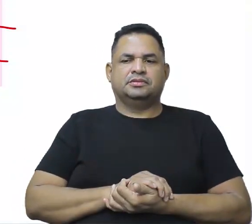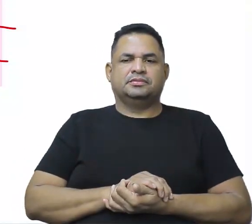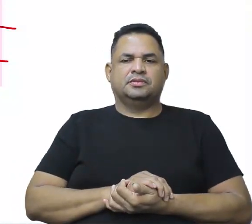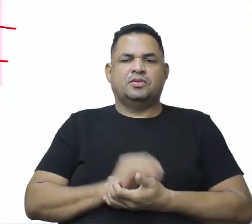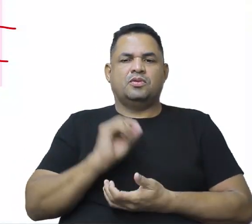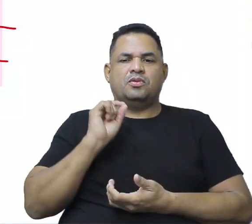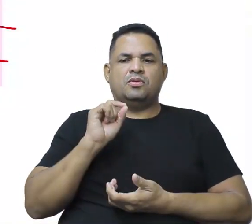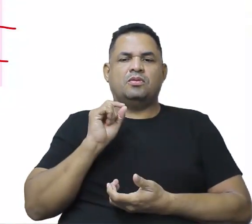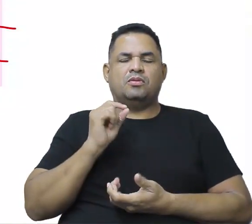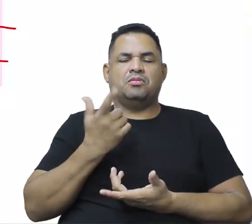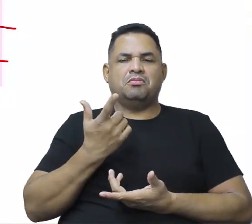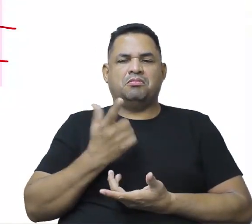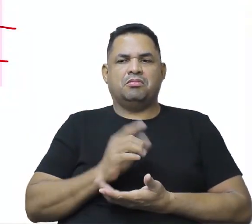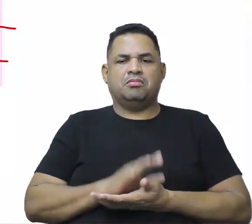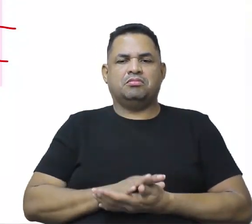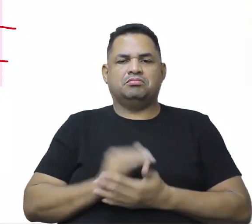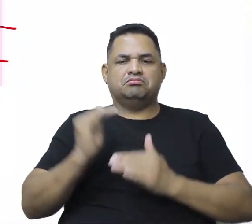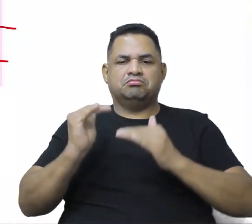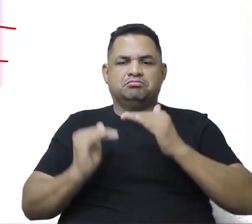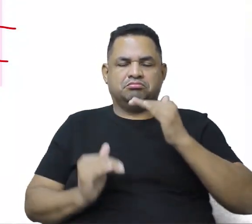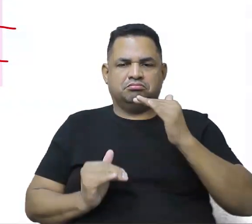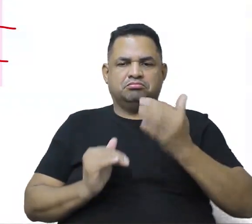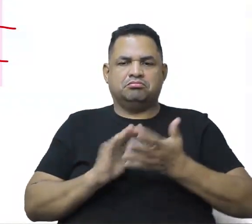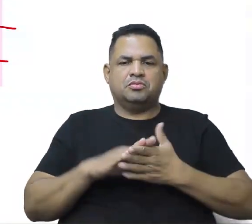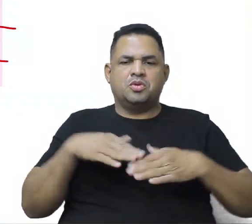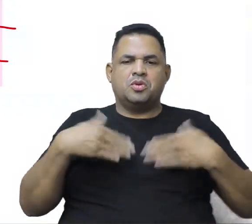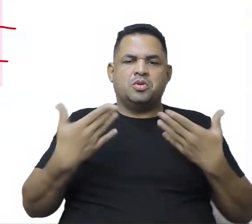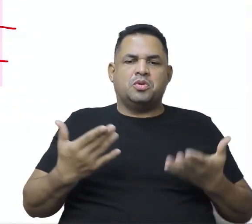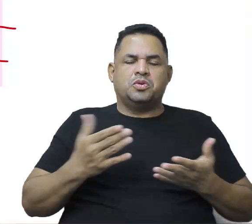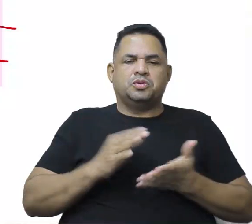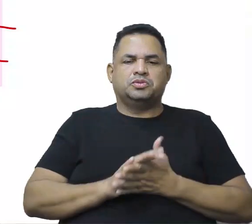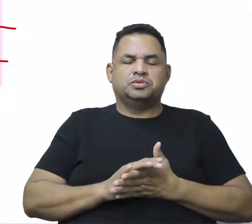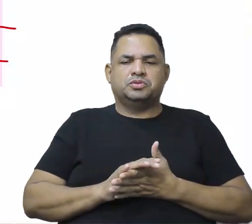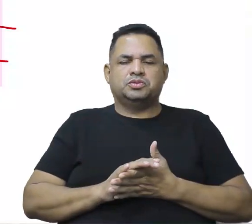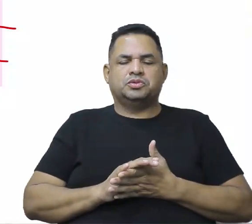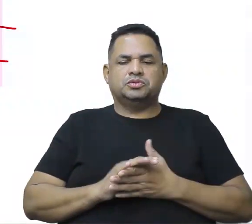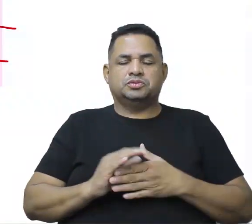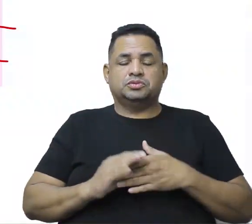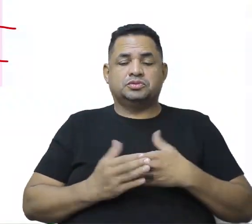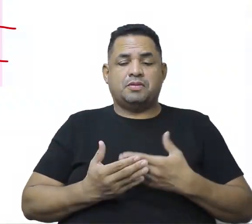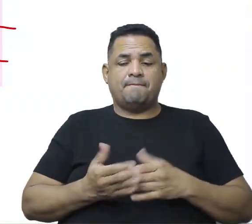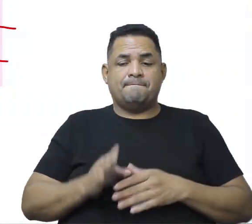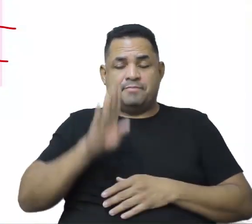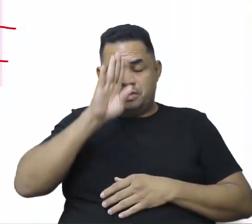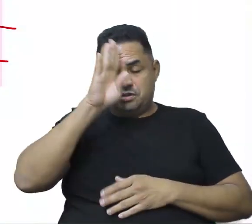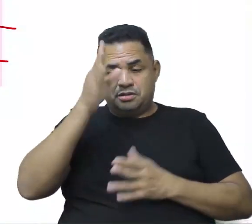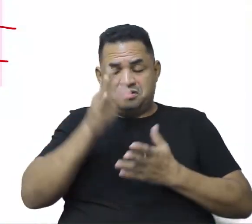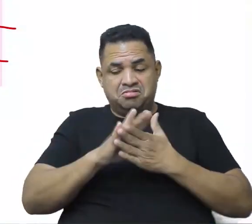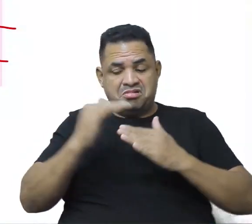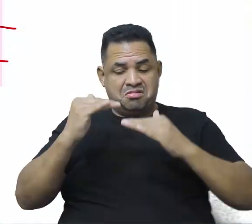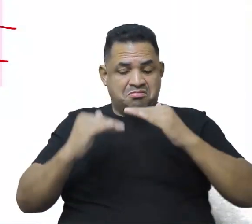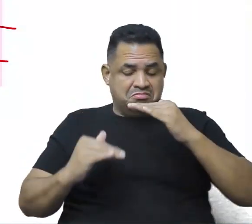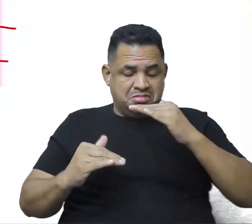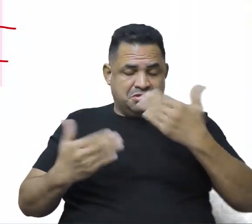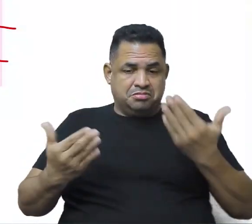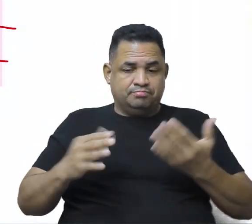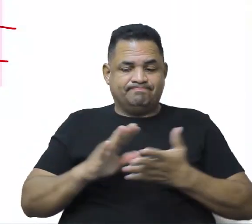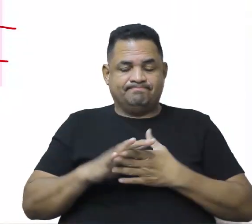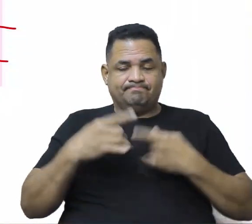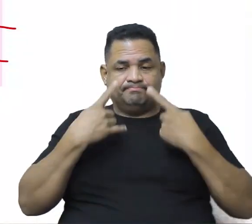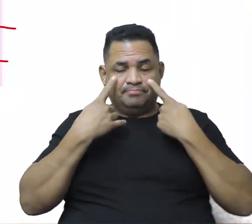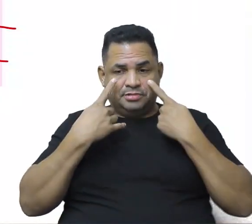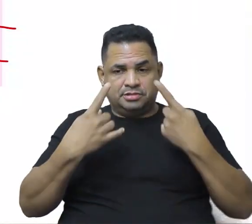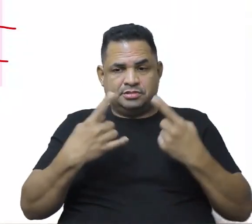O que ela acha que está abaixo dela, né? Quando eu estou no centro, eu acho que o que está ao meu redor é inferior, né? E tem que ficar